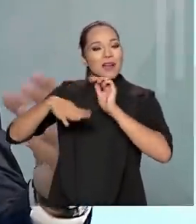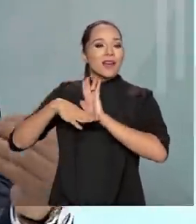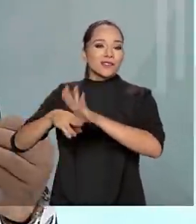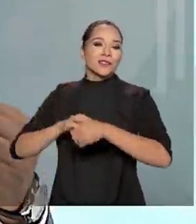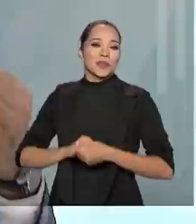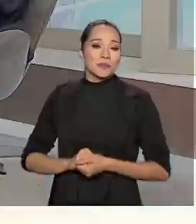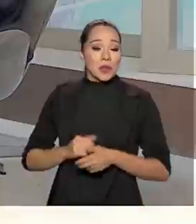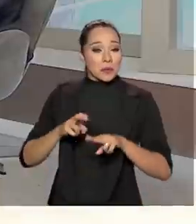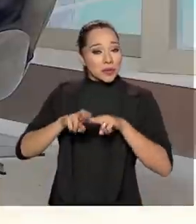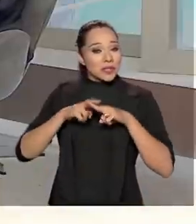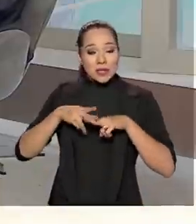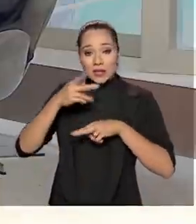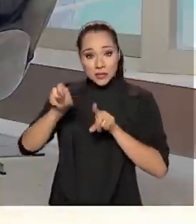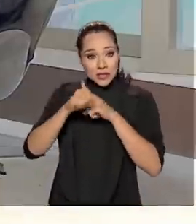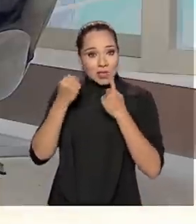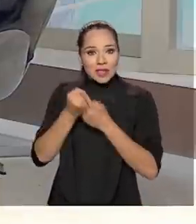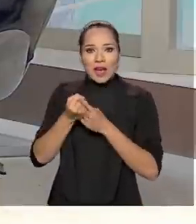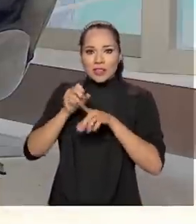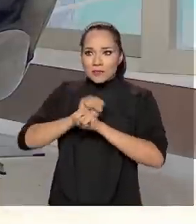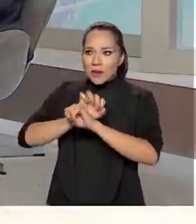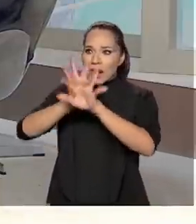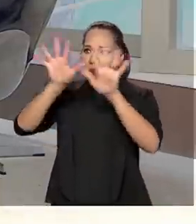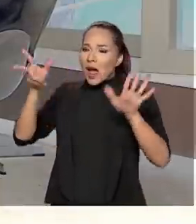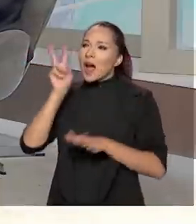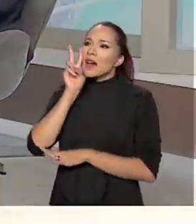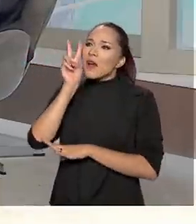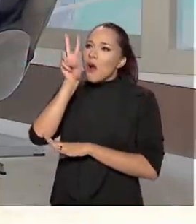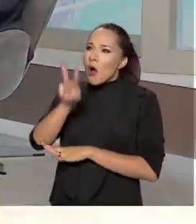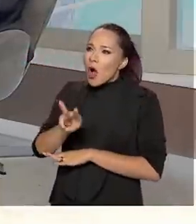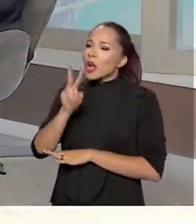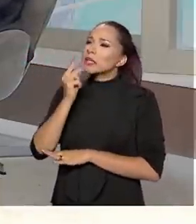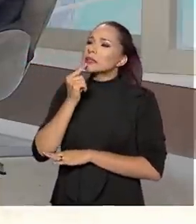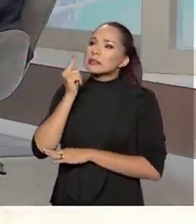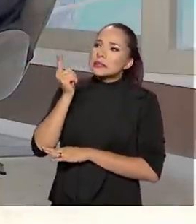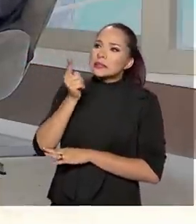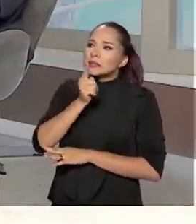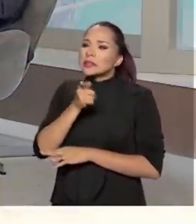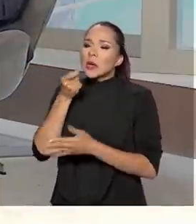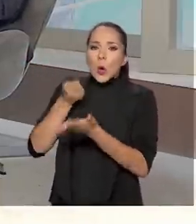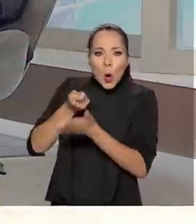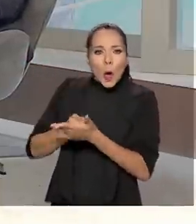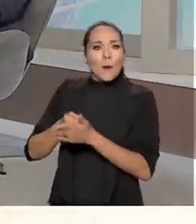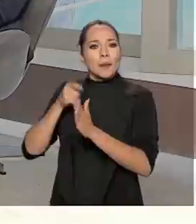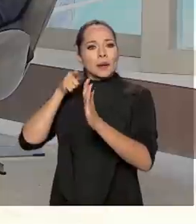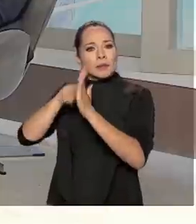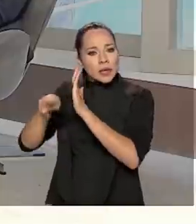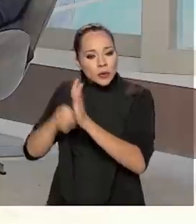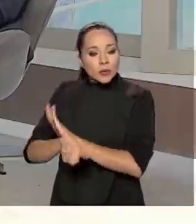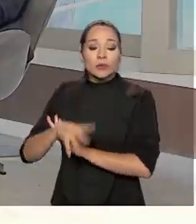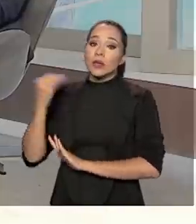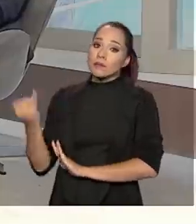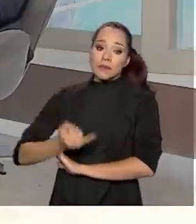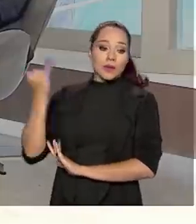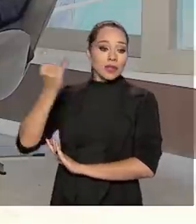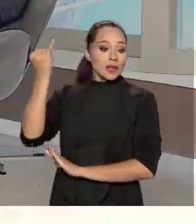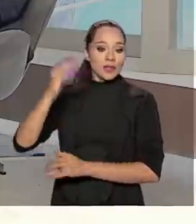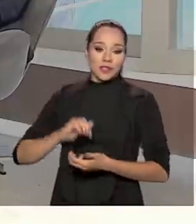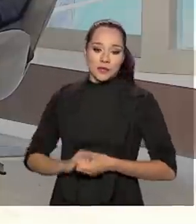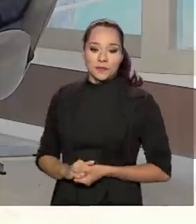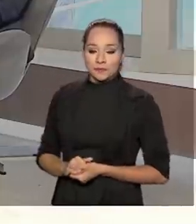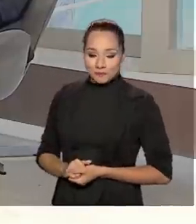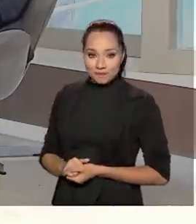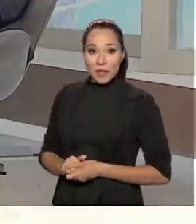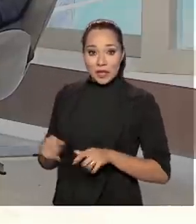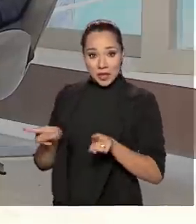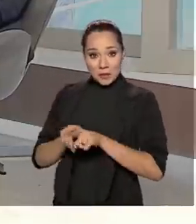abre transparência, a sociedade olha e cobra e pergunta, e isso é importantíssimo. Mas também a gente tem a